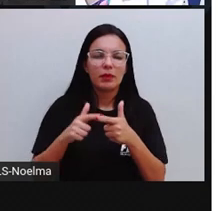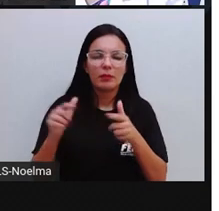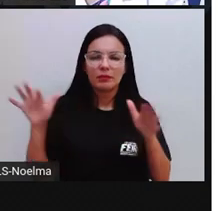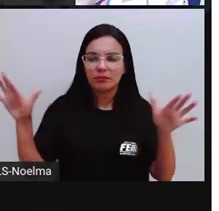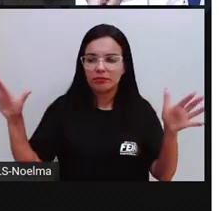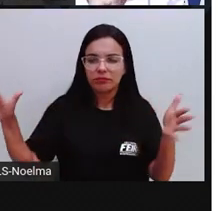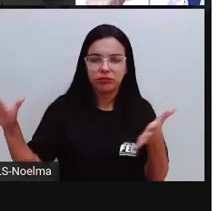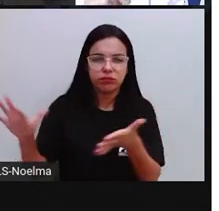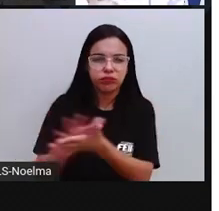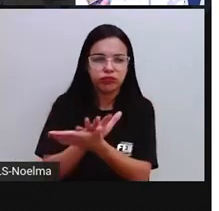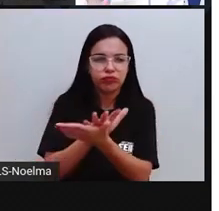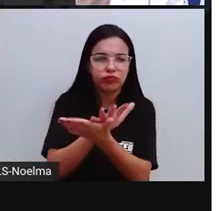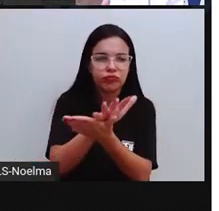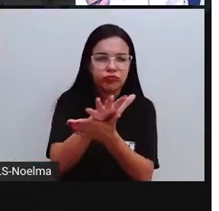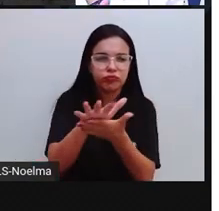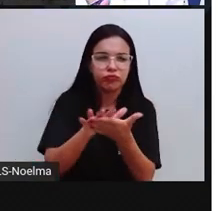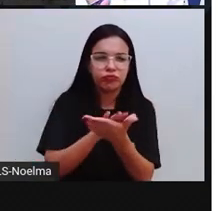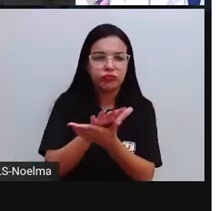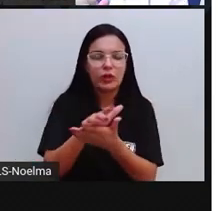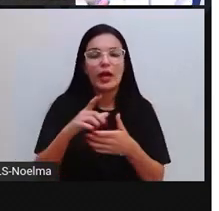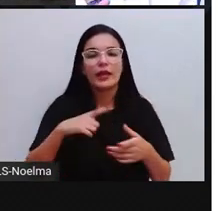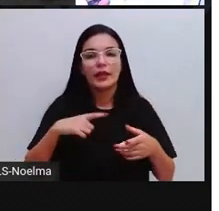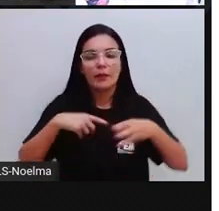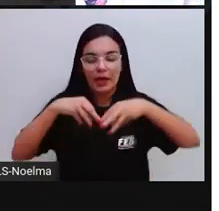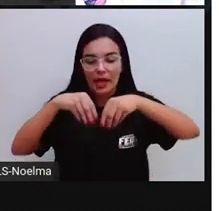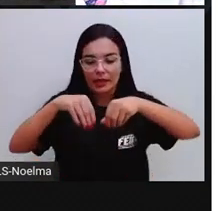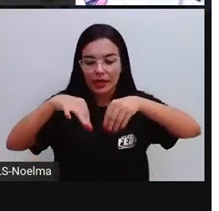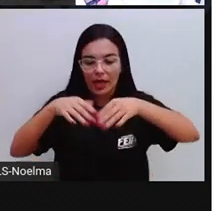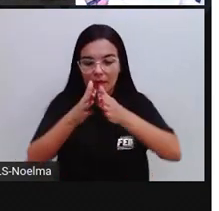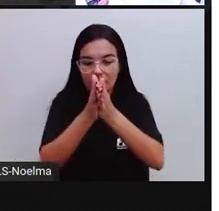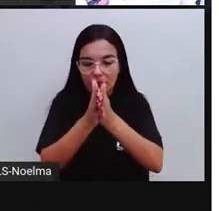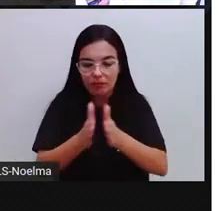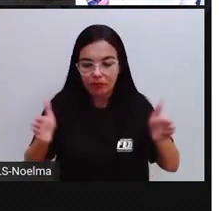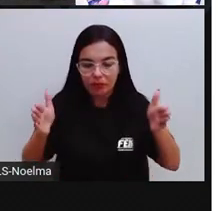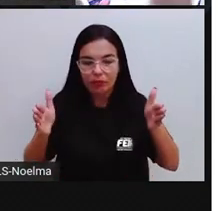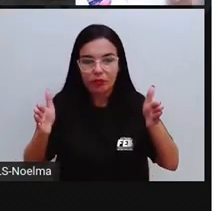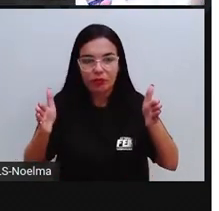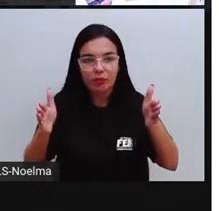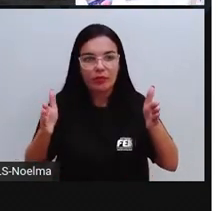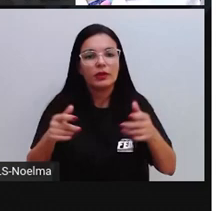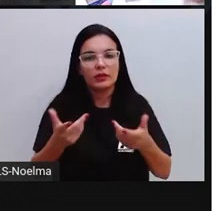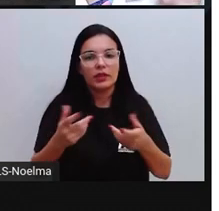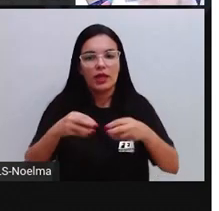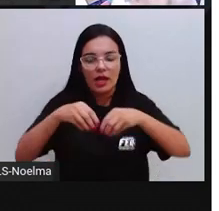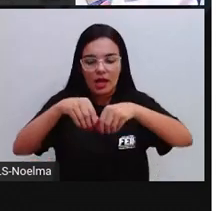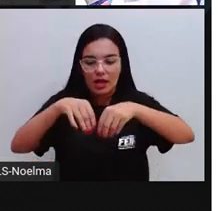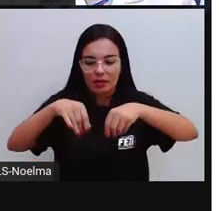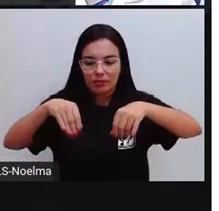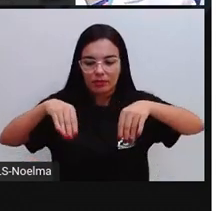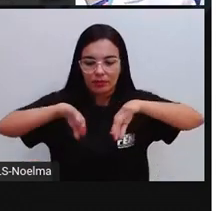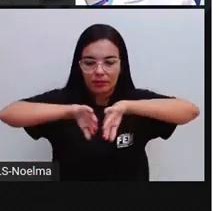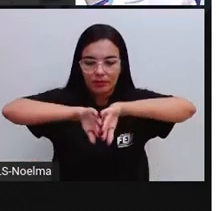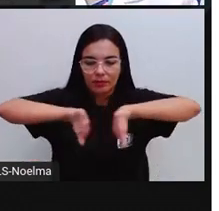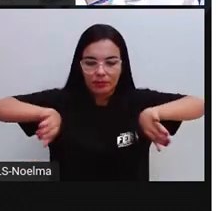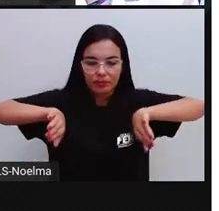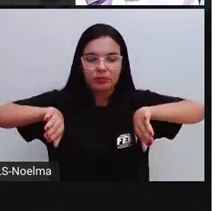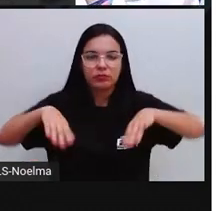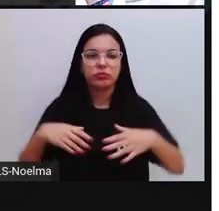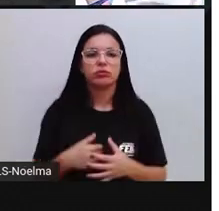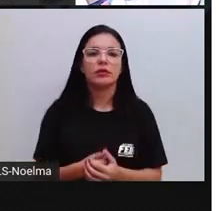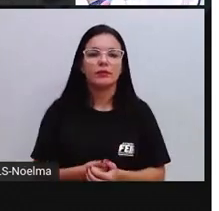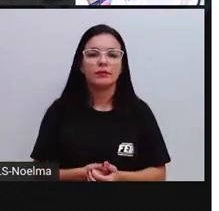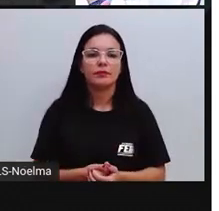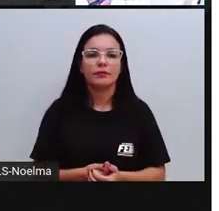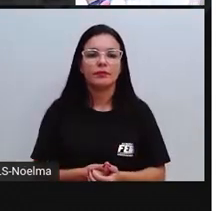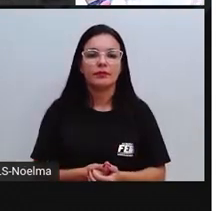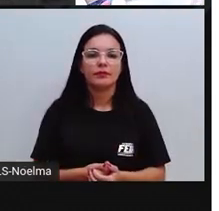mostrar ainda, a erosão do solo, que a erosão é a abertura do solo, a Pró já mostrou isso aqui, tá